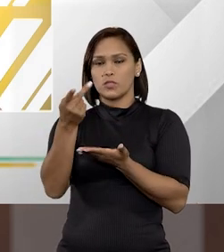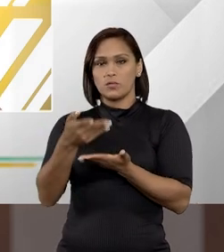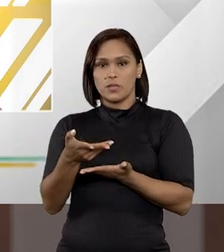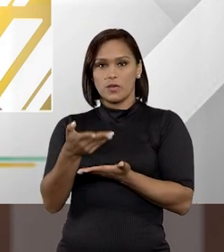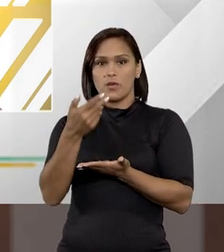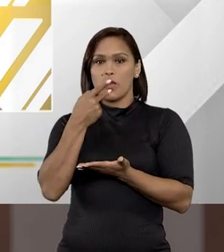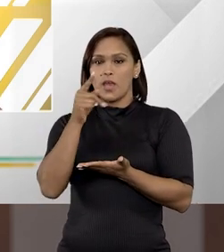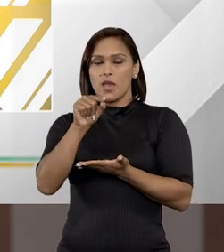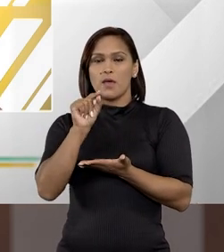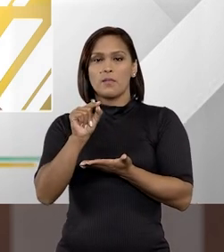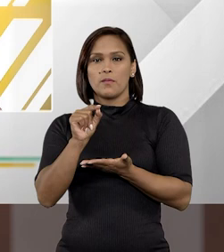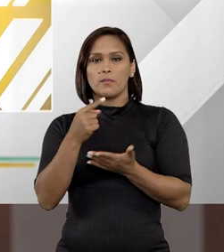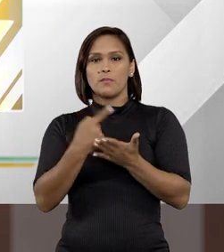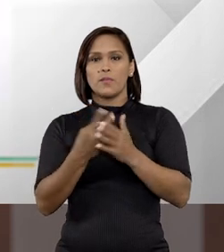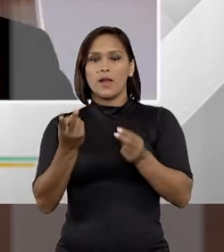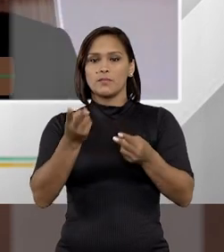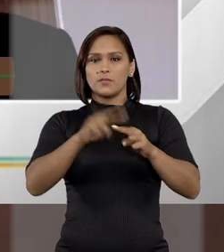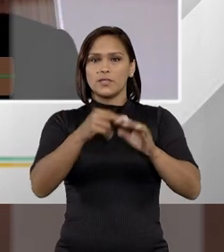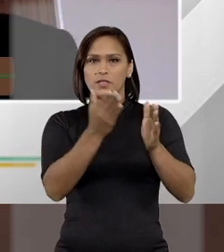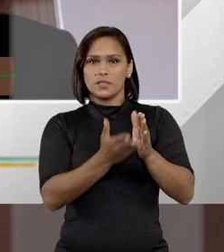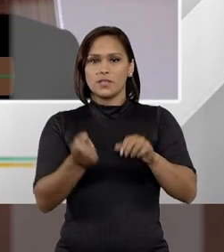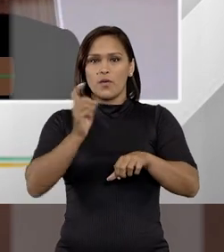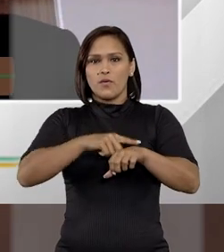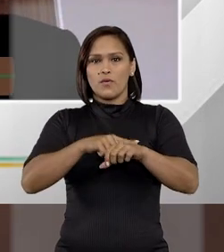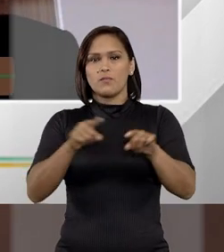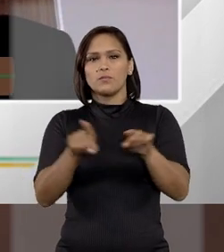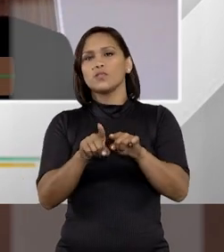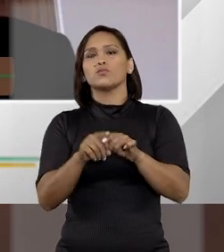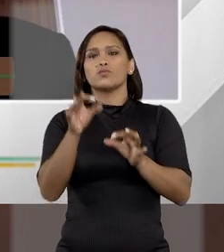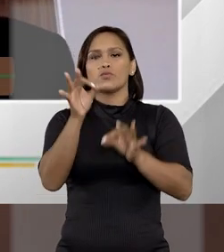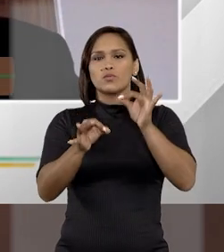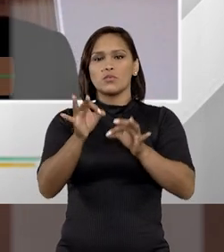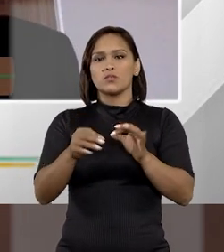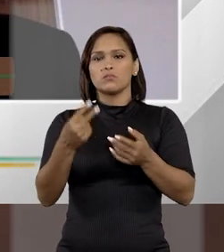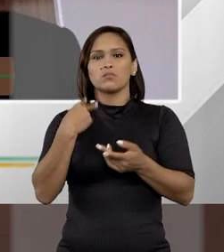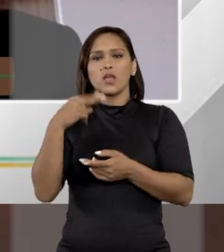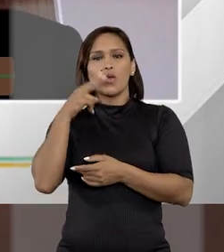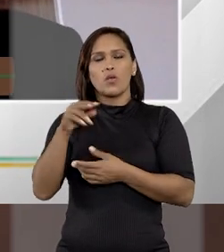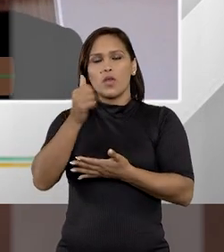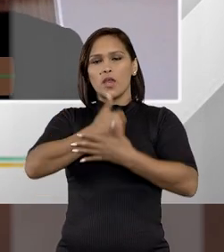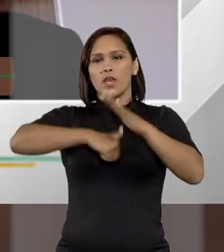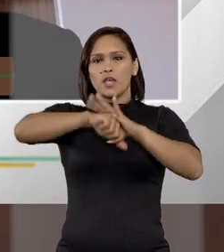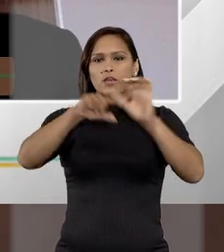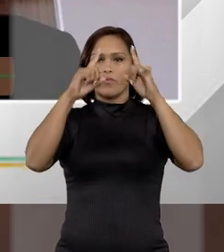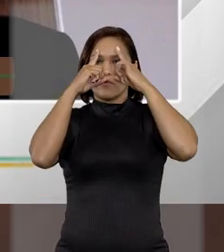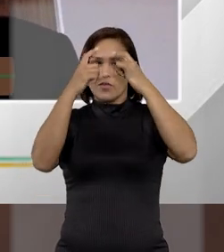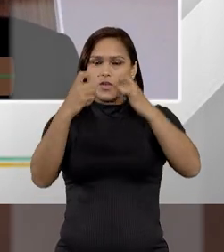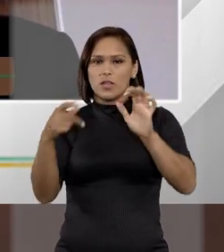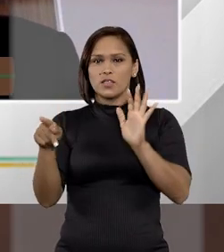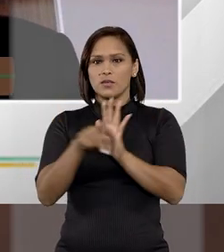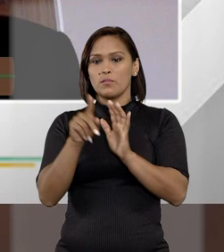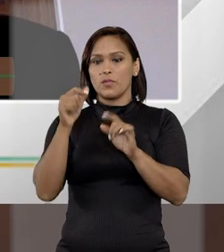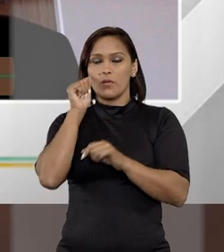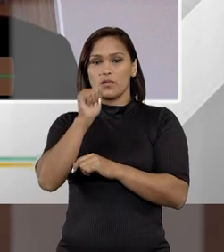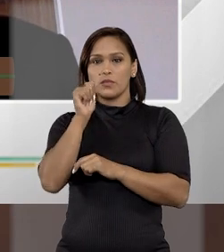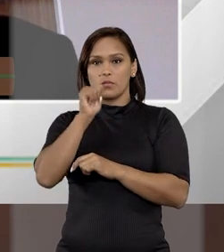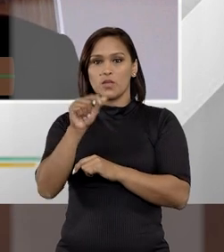Ilana falou, questão da prisão preventiva de ofício pelo juiz, mesmo se tratando de crime de violência doméstica,